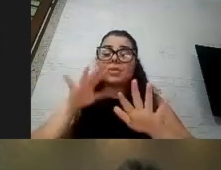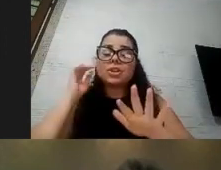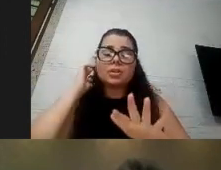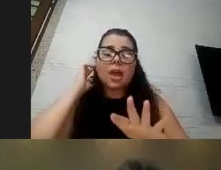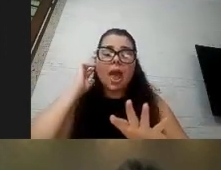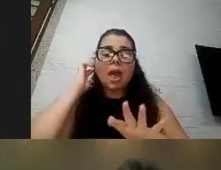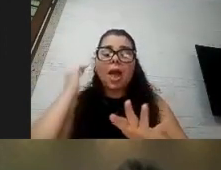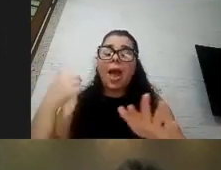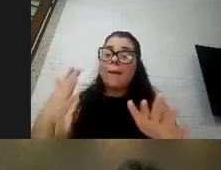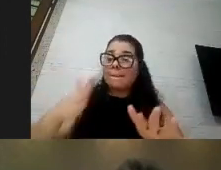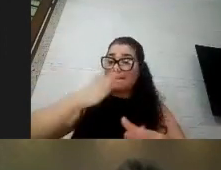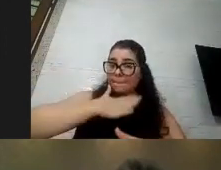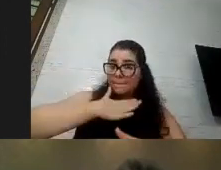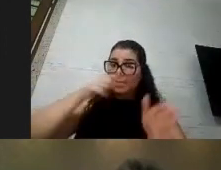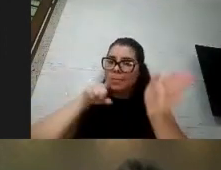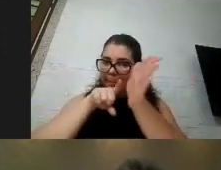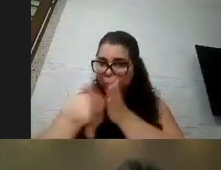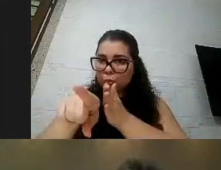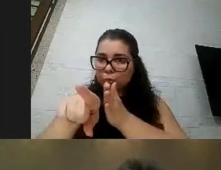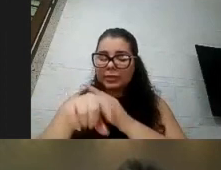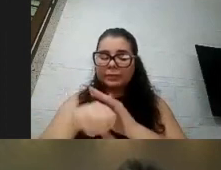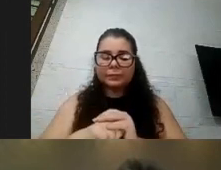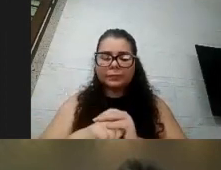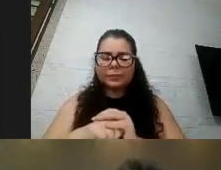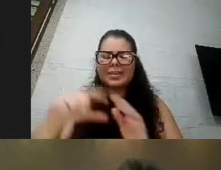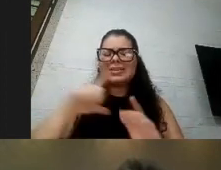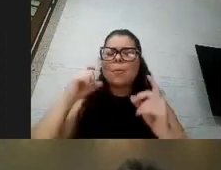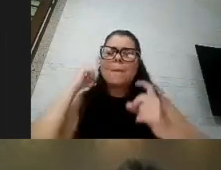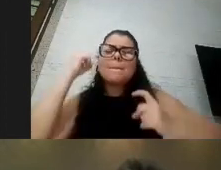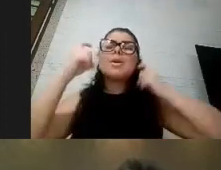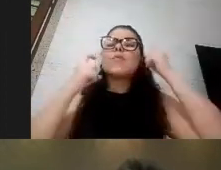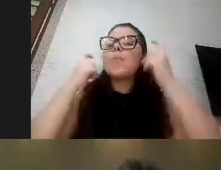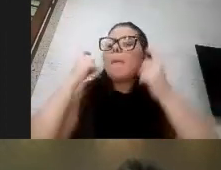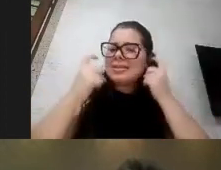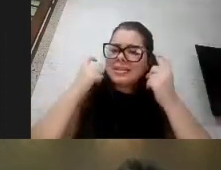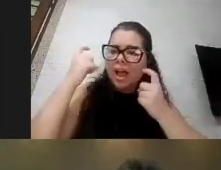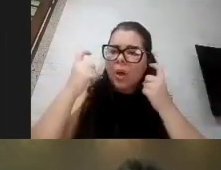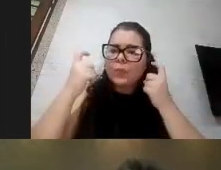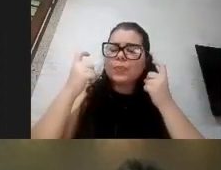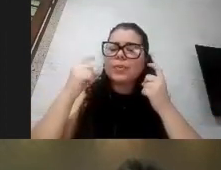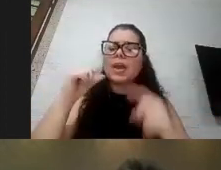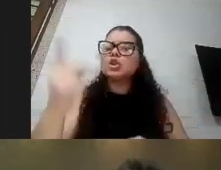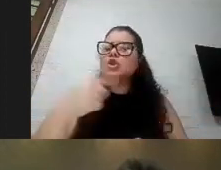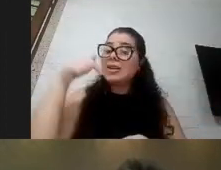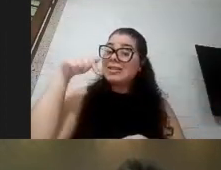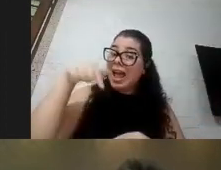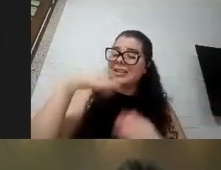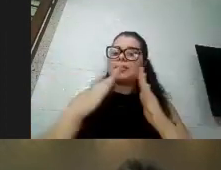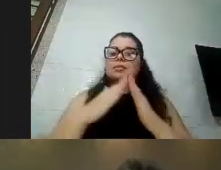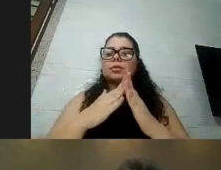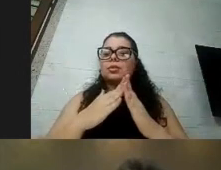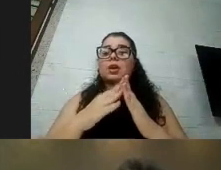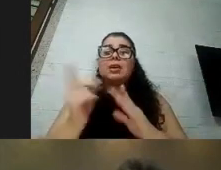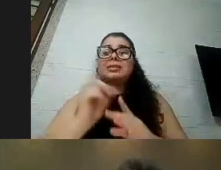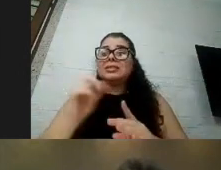relação a pergunta existe uma preocupação né assim nós aqui em casa acabamos não